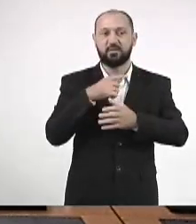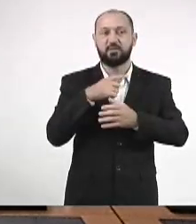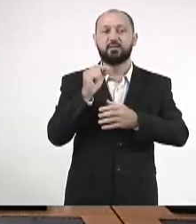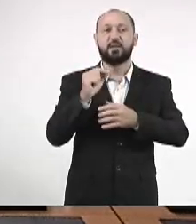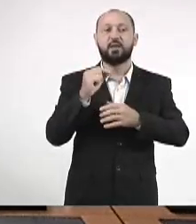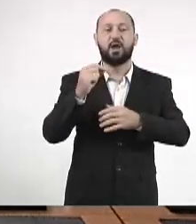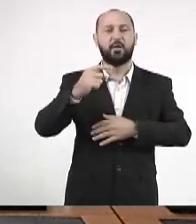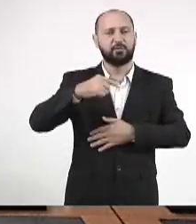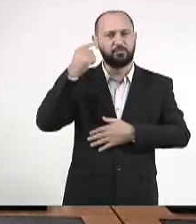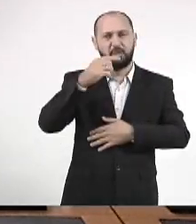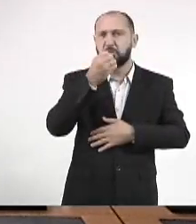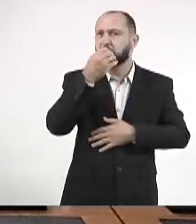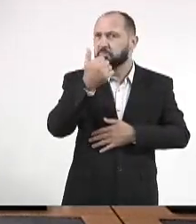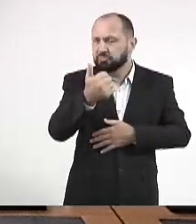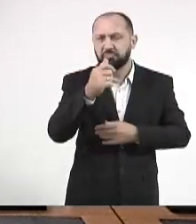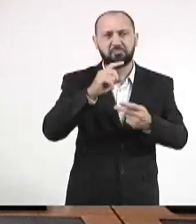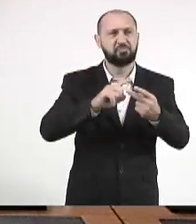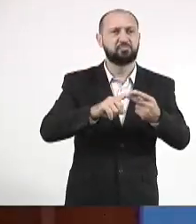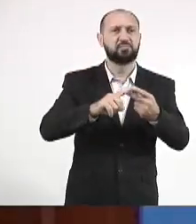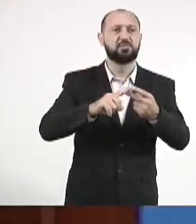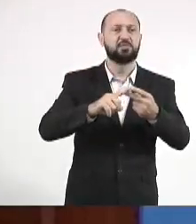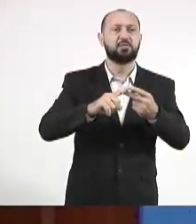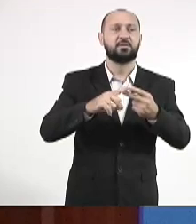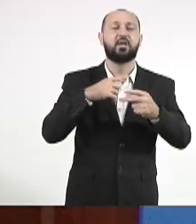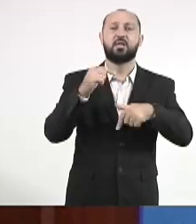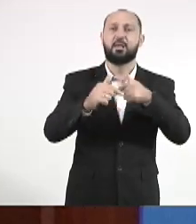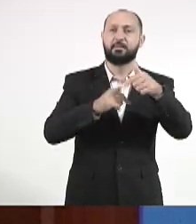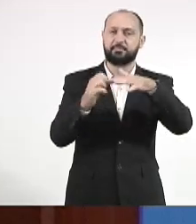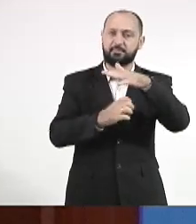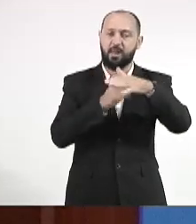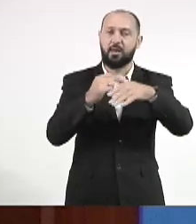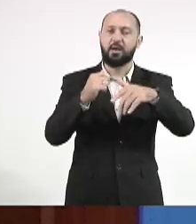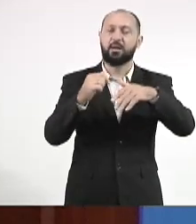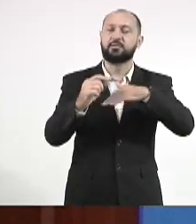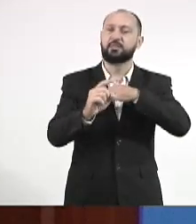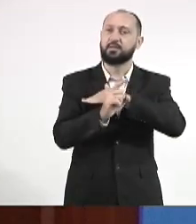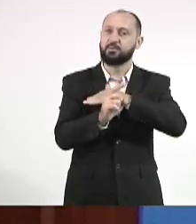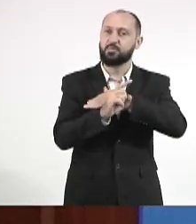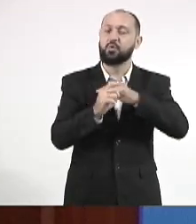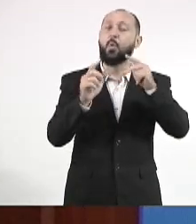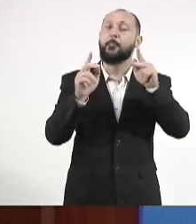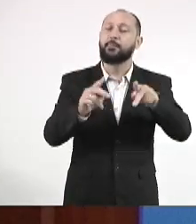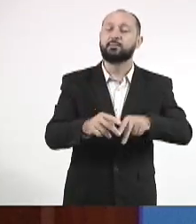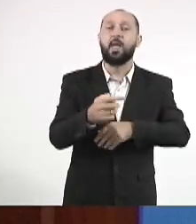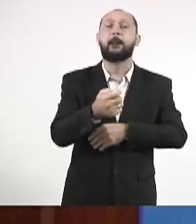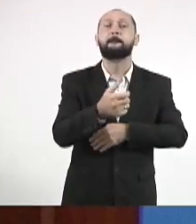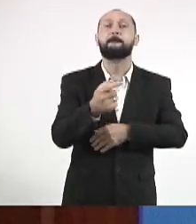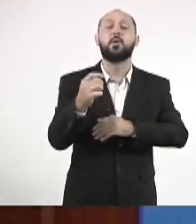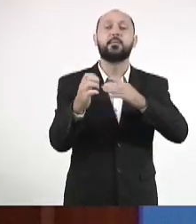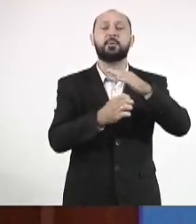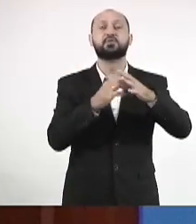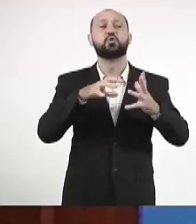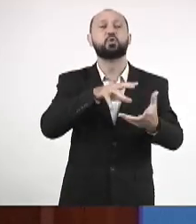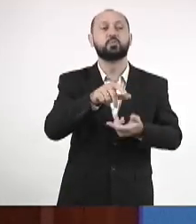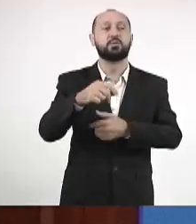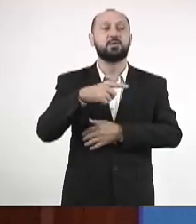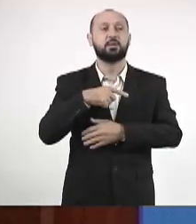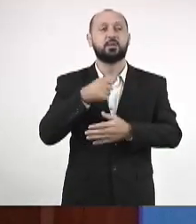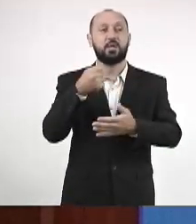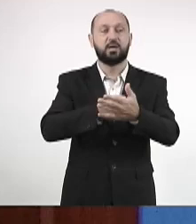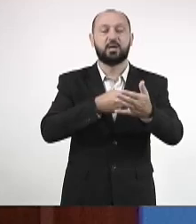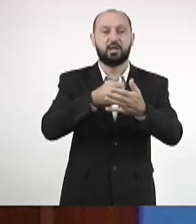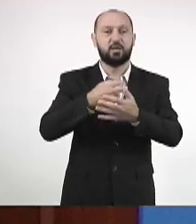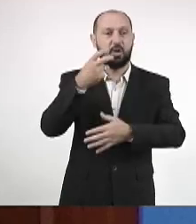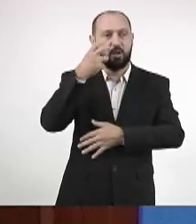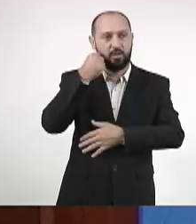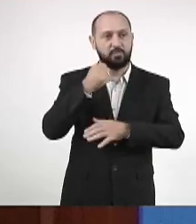advogados, concessionária de serviço público é uma das poucas empresas no mundo que tem garantia de